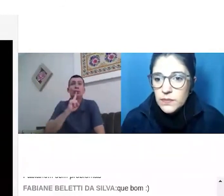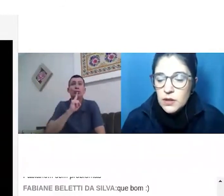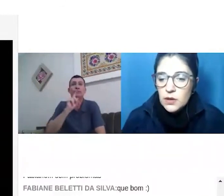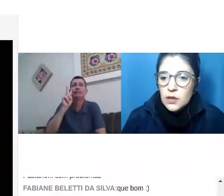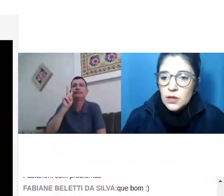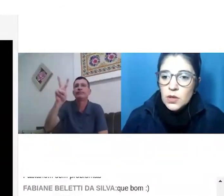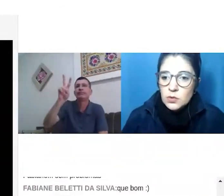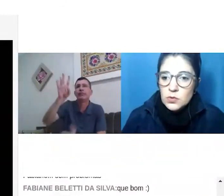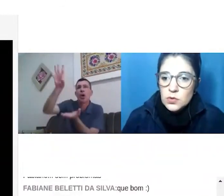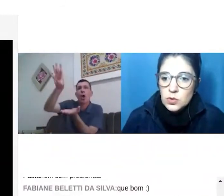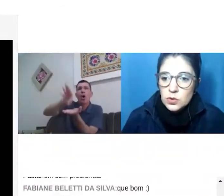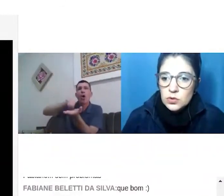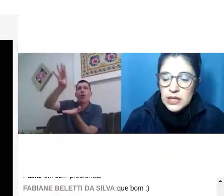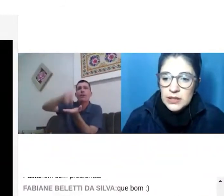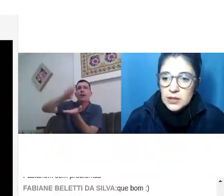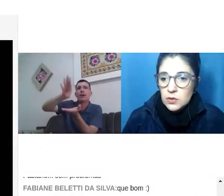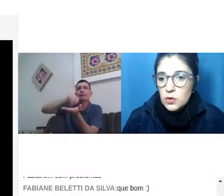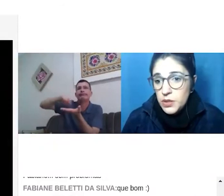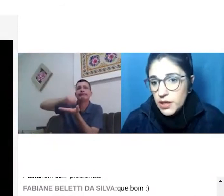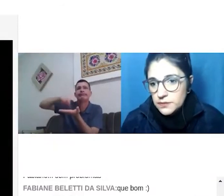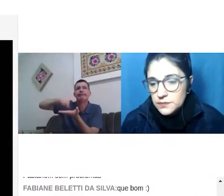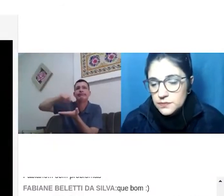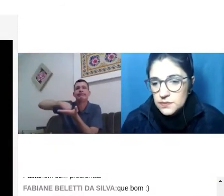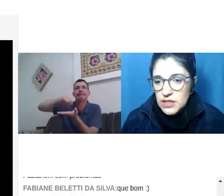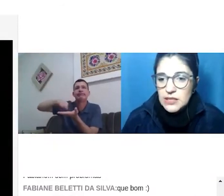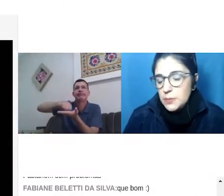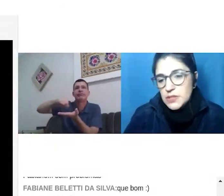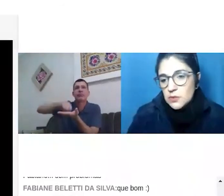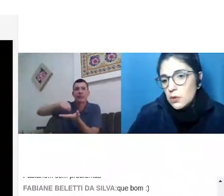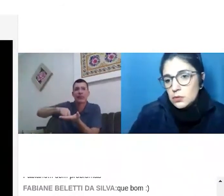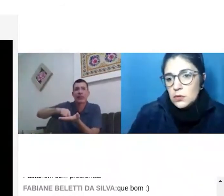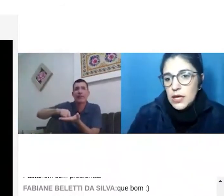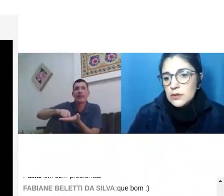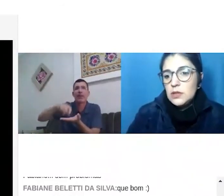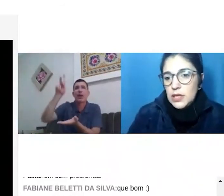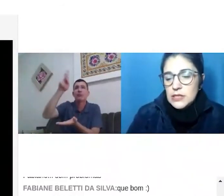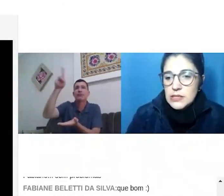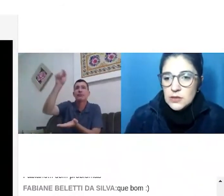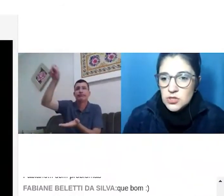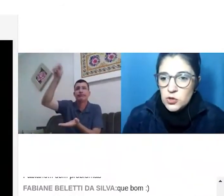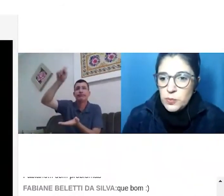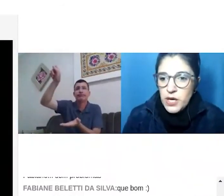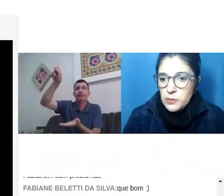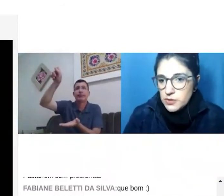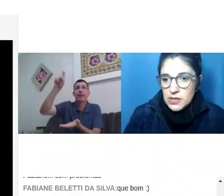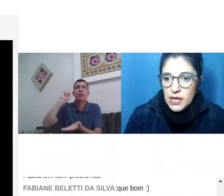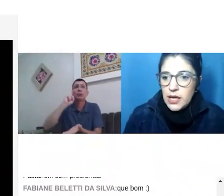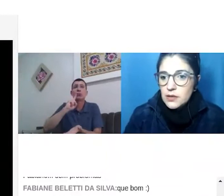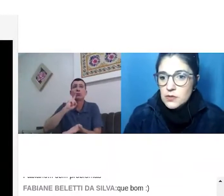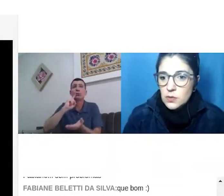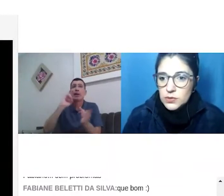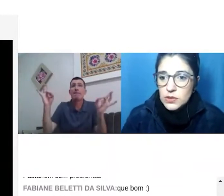e o aluno surdo está tentando copiar ele está passando algo no quadro que é necessário que seja copiado para os